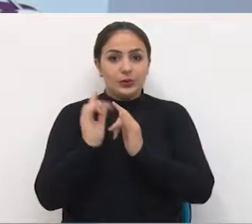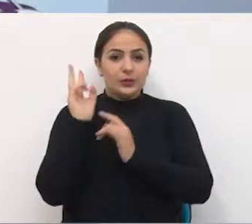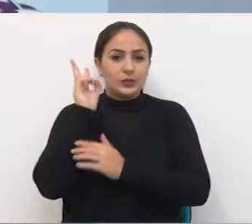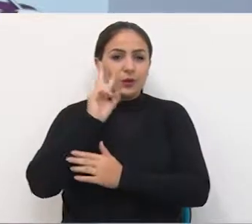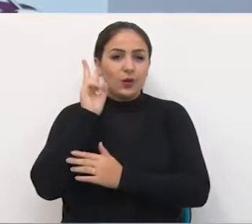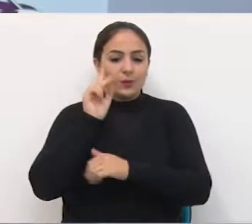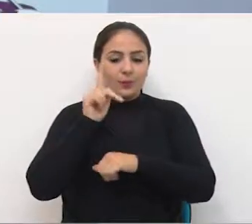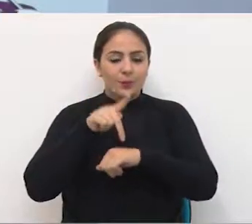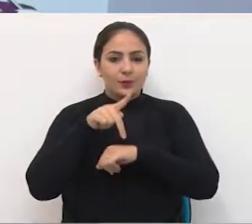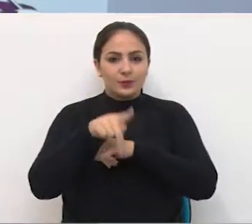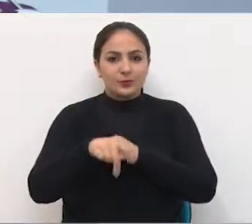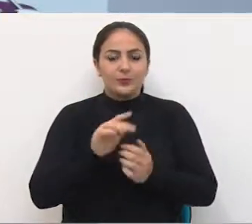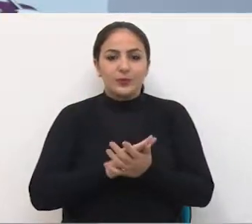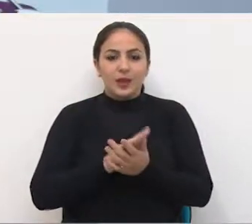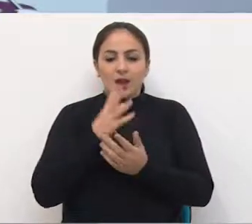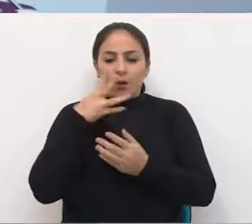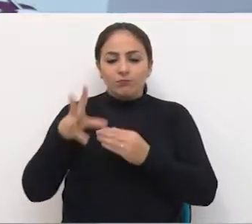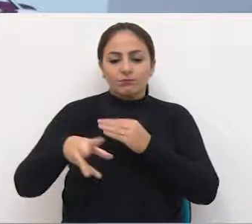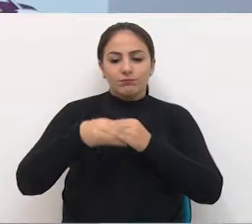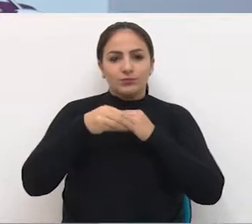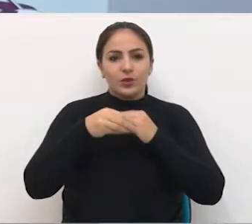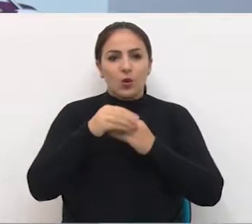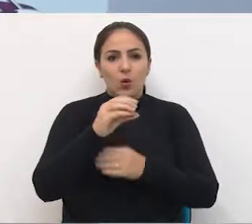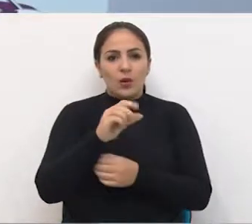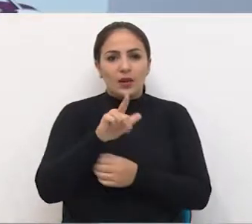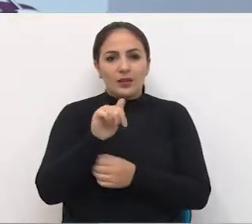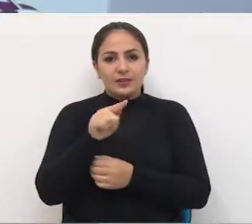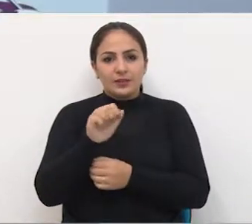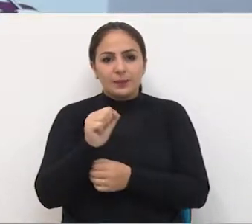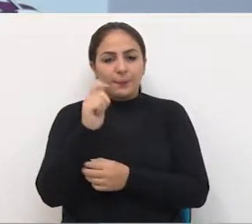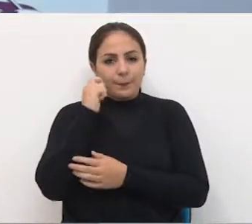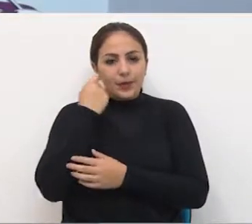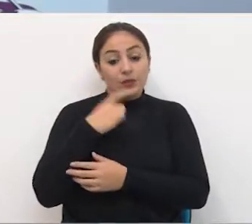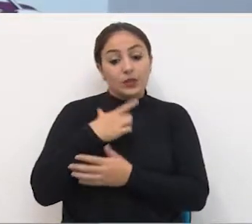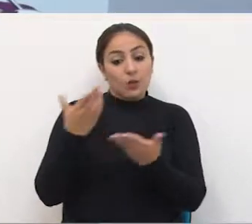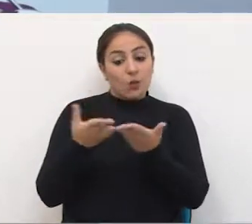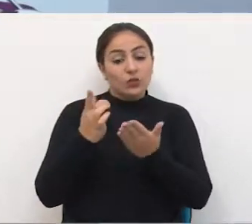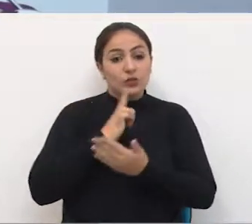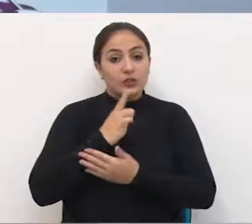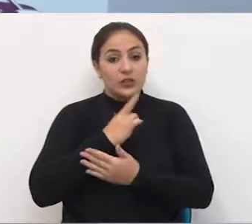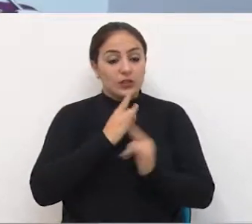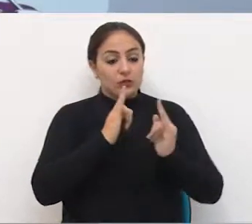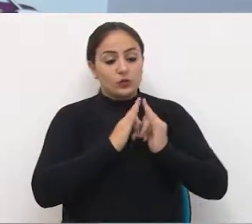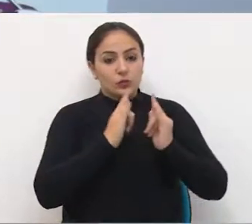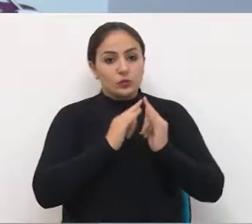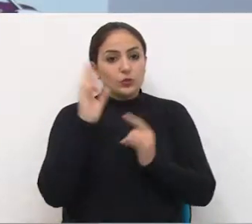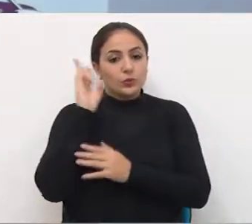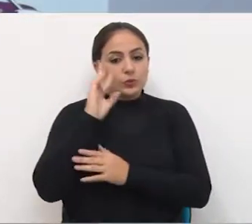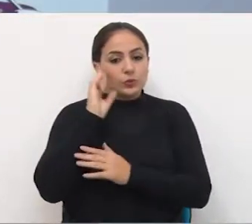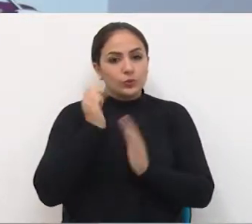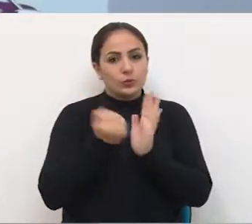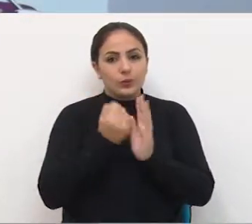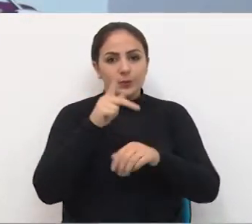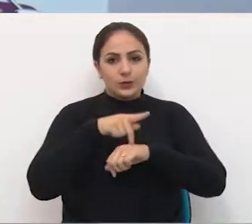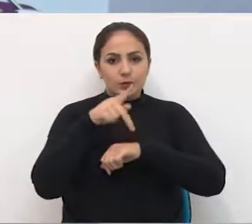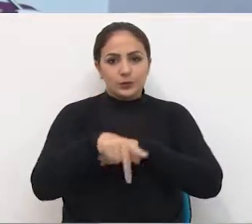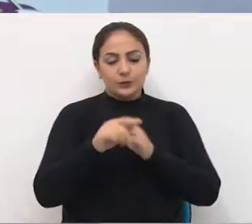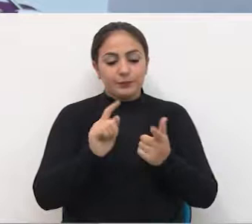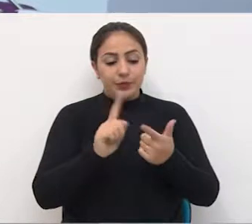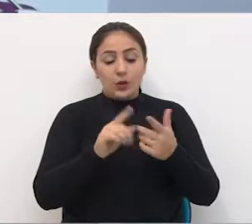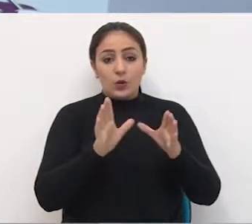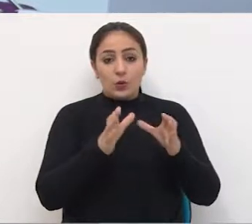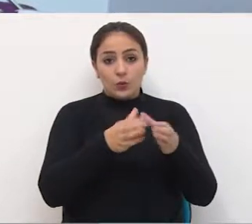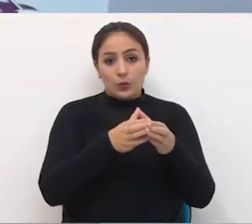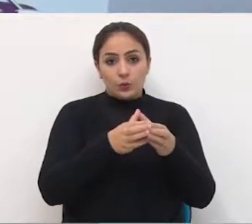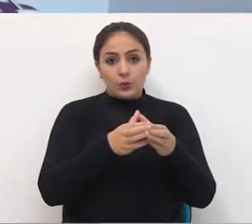Isso complementa o espaço Roseli do Olesque Preto, que é formado agora pelo Instituto Histórico de Passo Fundo, pela Academia Passo